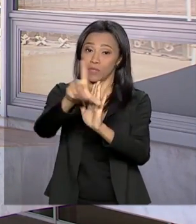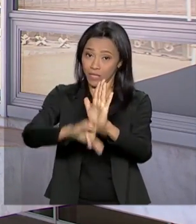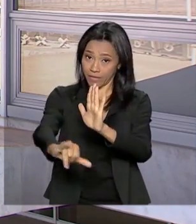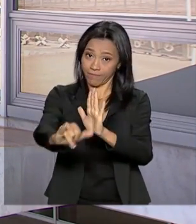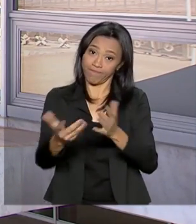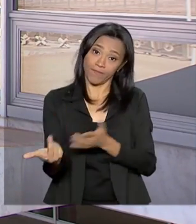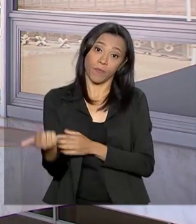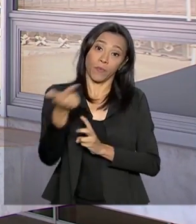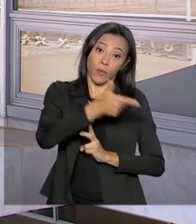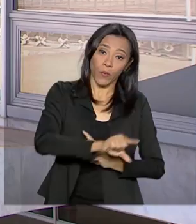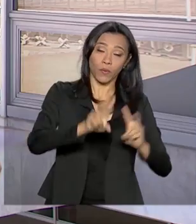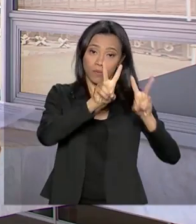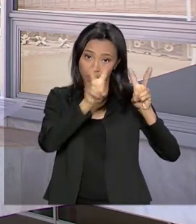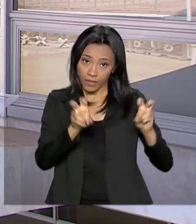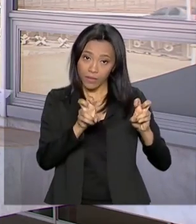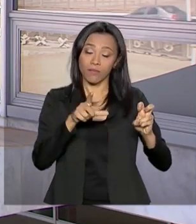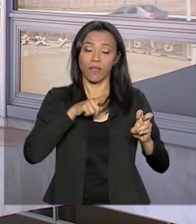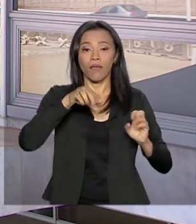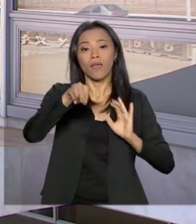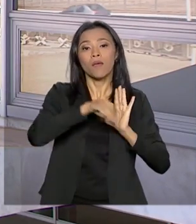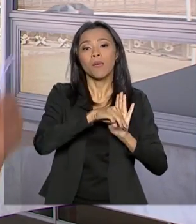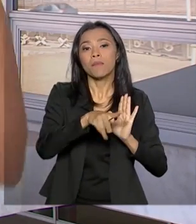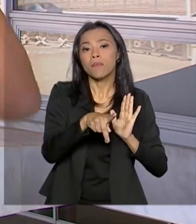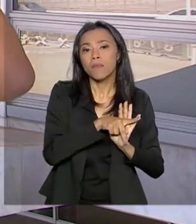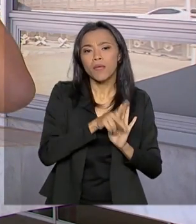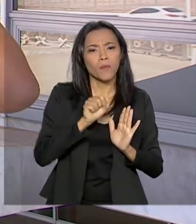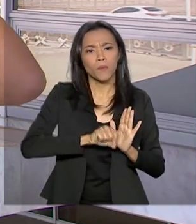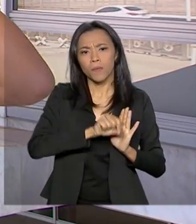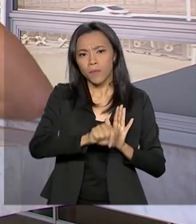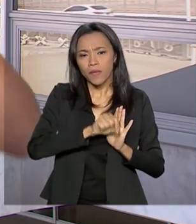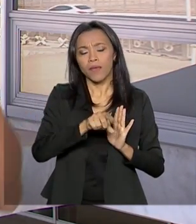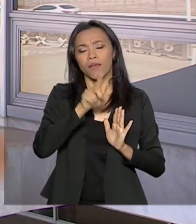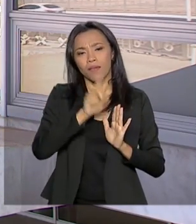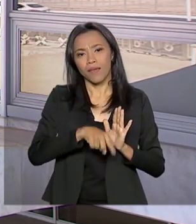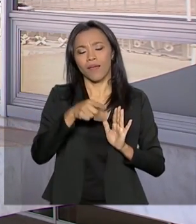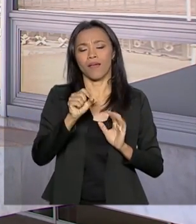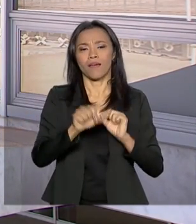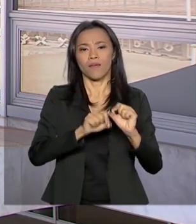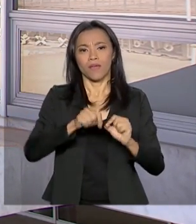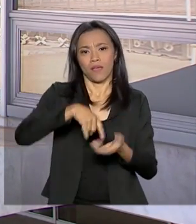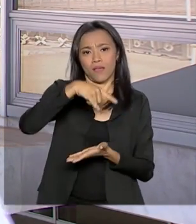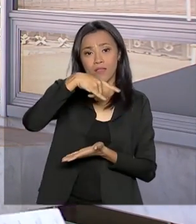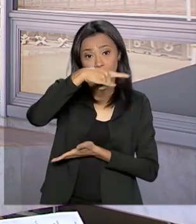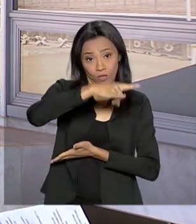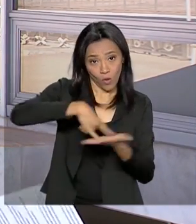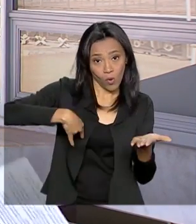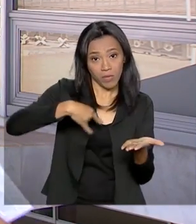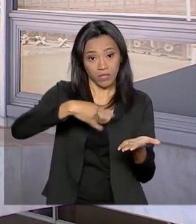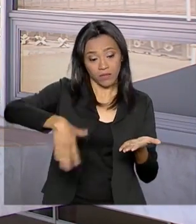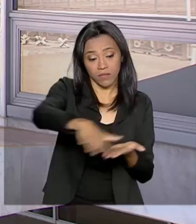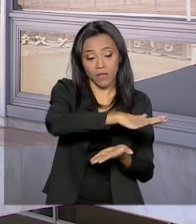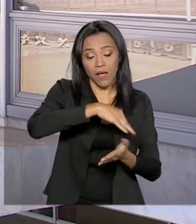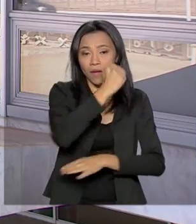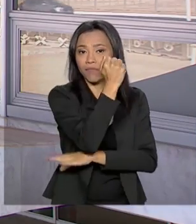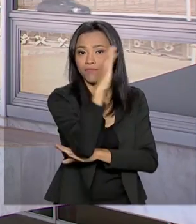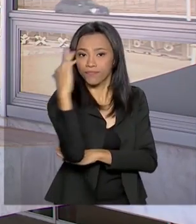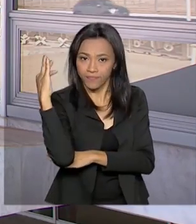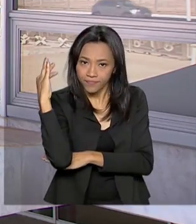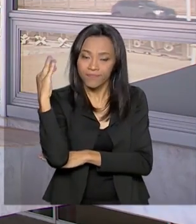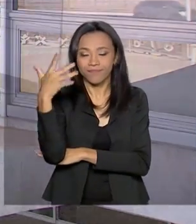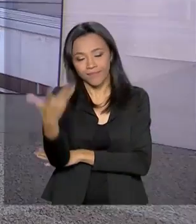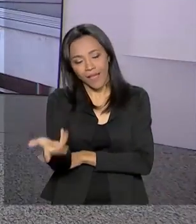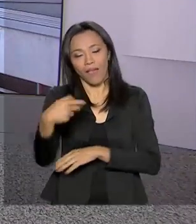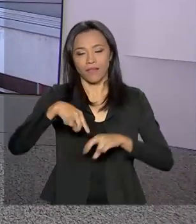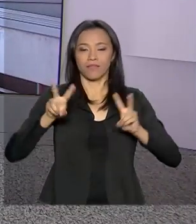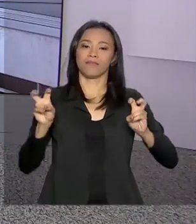então, uma MP que trata do programa de regularização ambiental. Essas são as informações do Congresso. Carla, eu volto com